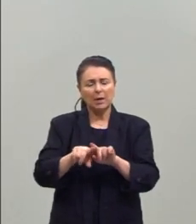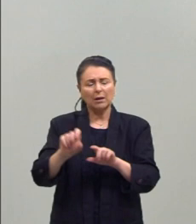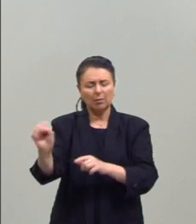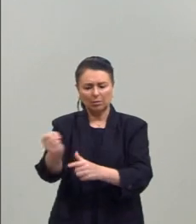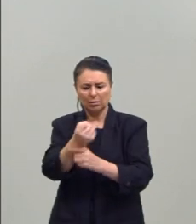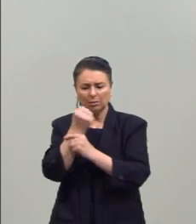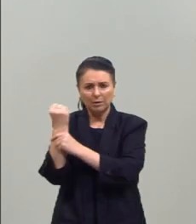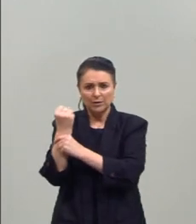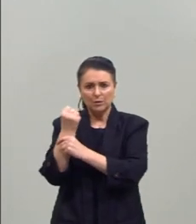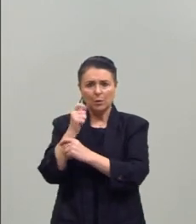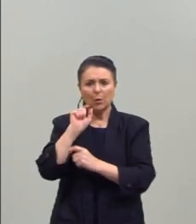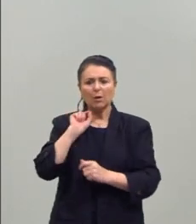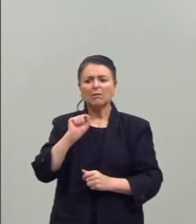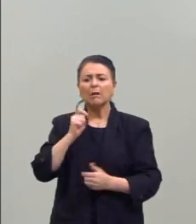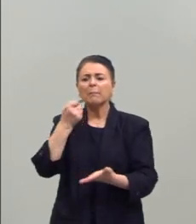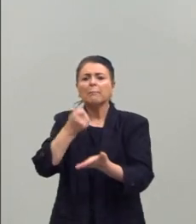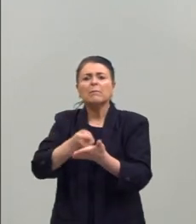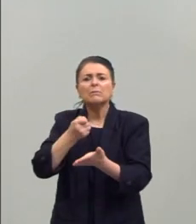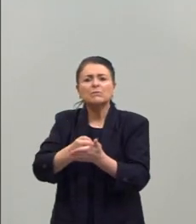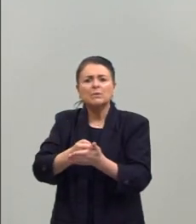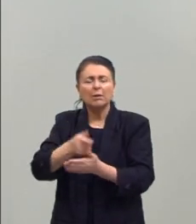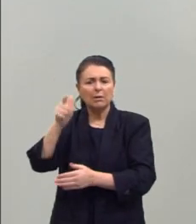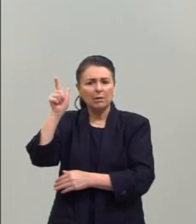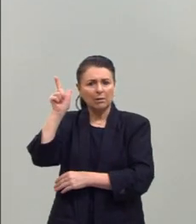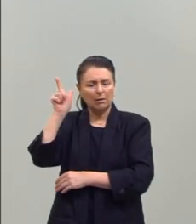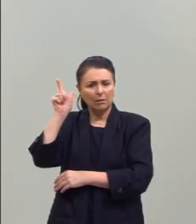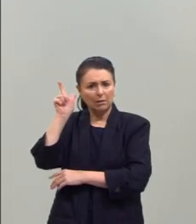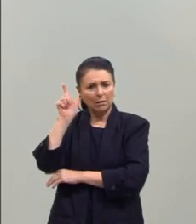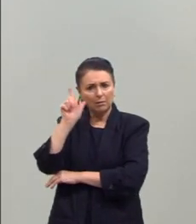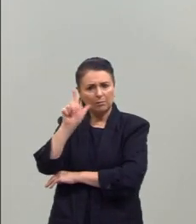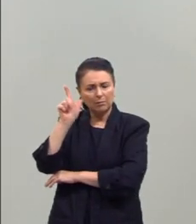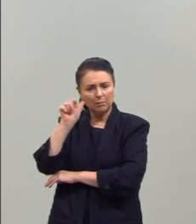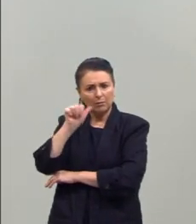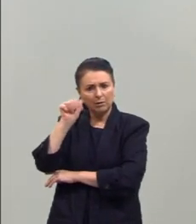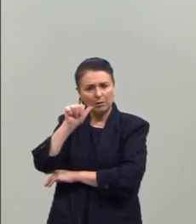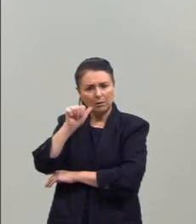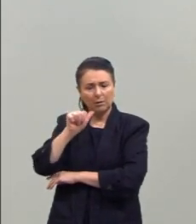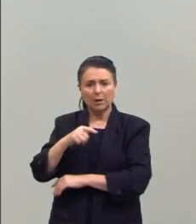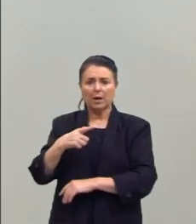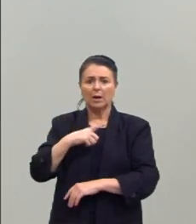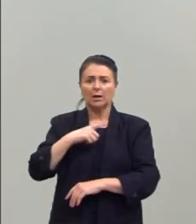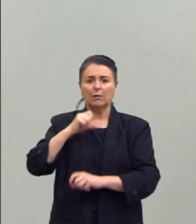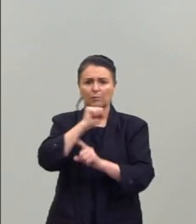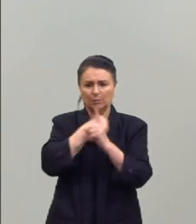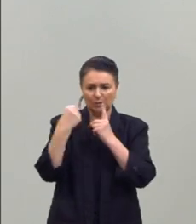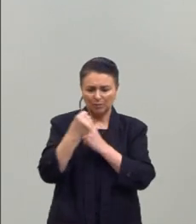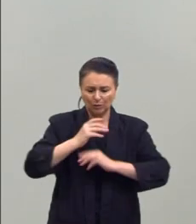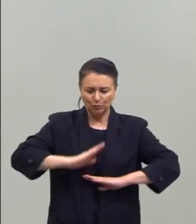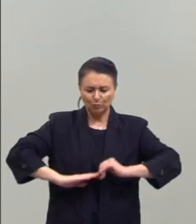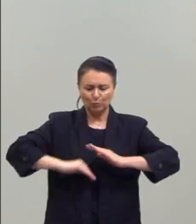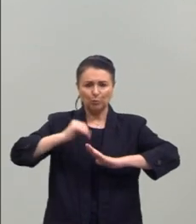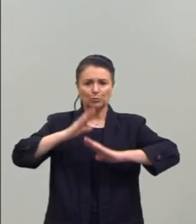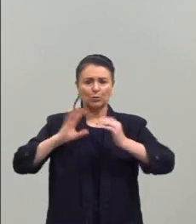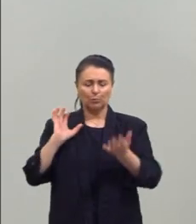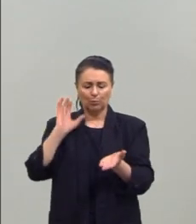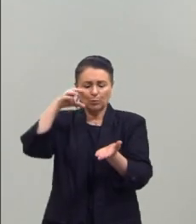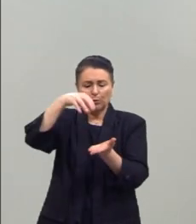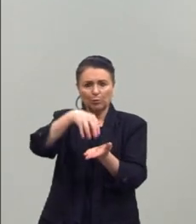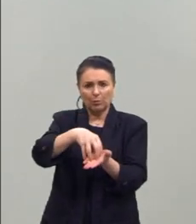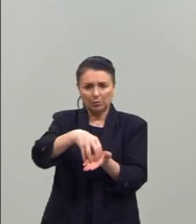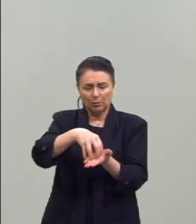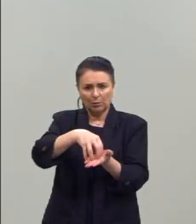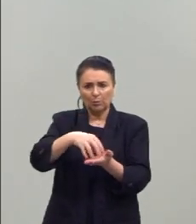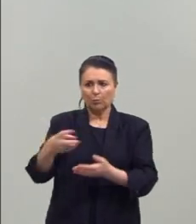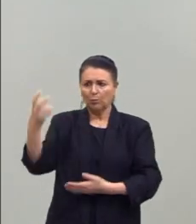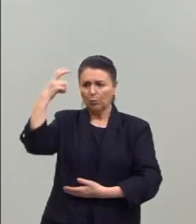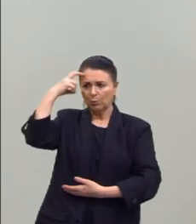esses agressores de mulheres. E a sociedade brasileira, ela foi uma sociedade construída na colonização com essa